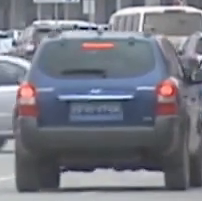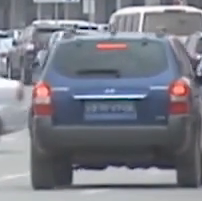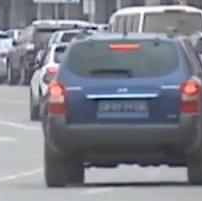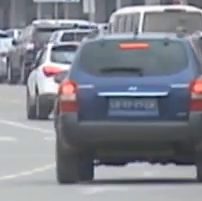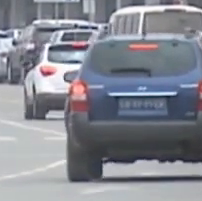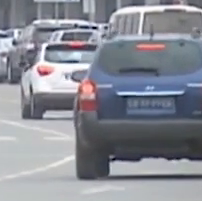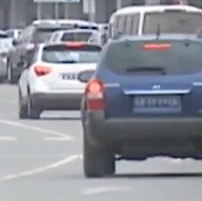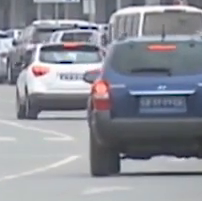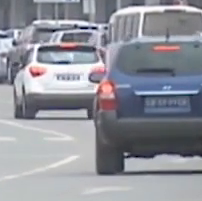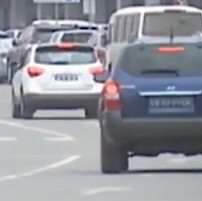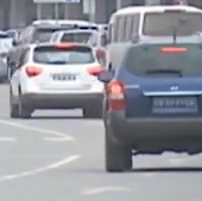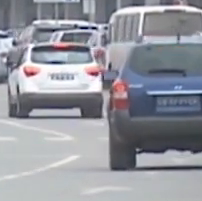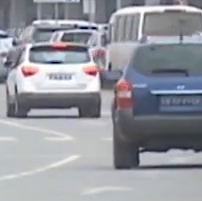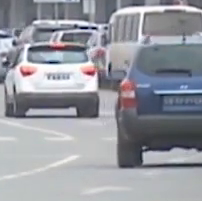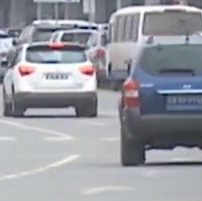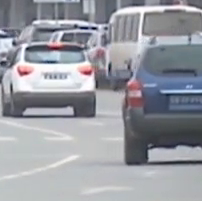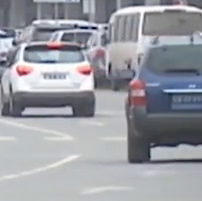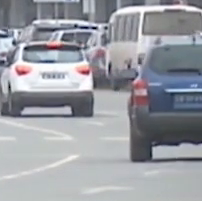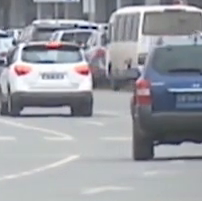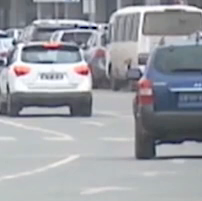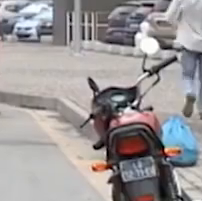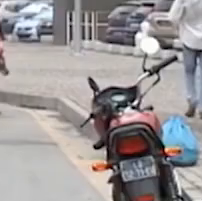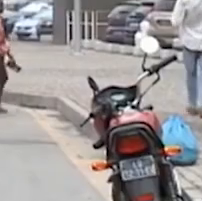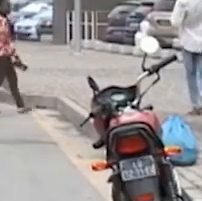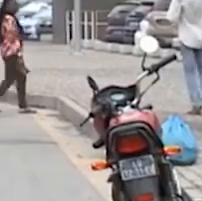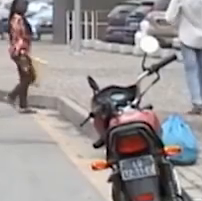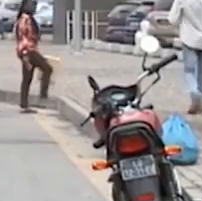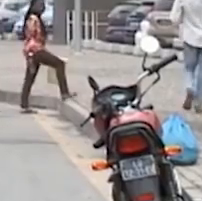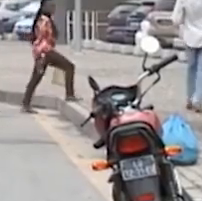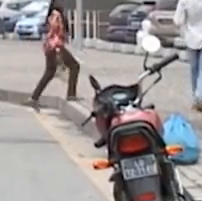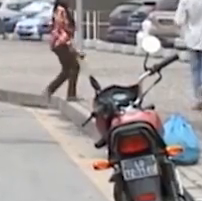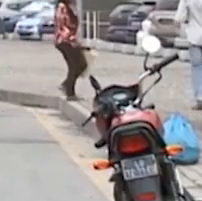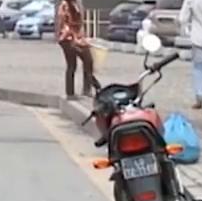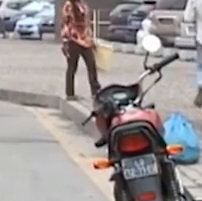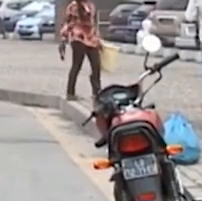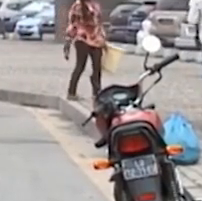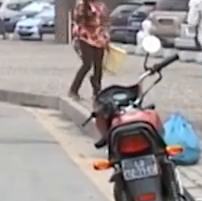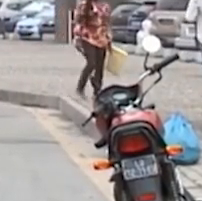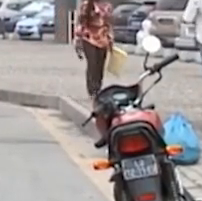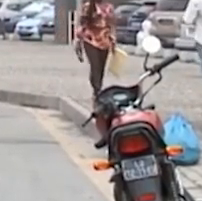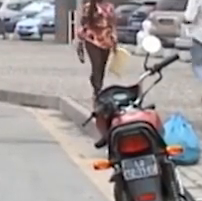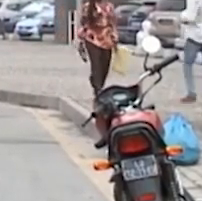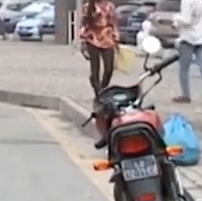Econômica do Conselho de Ministros orientada pelo presidente João Lourenço